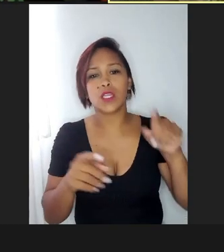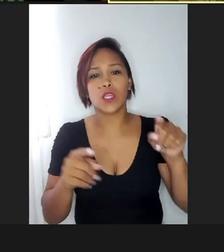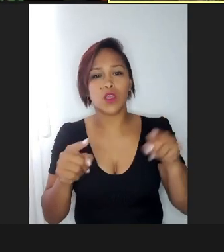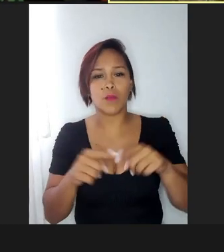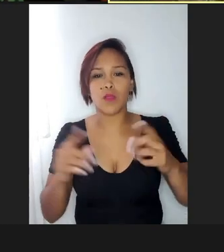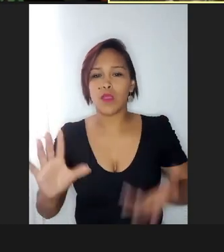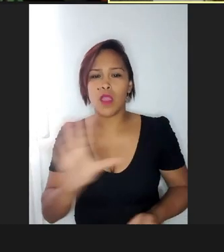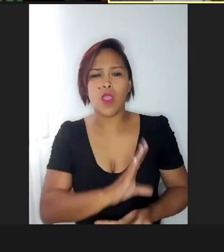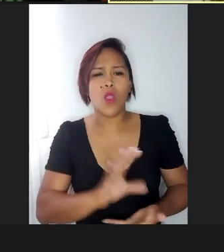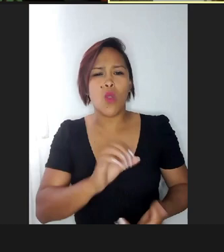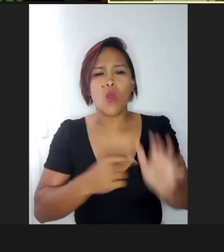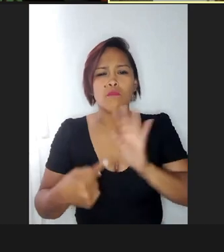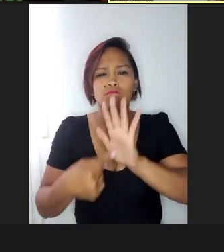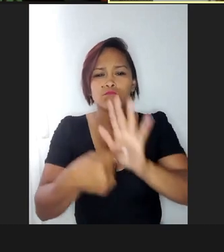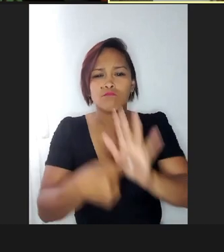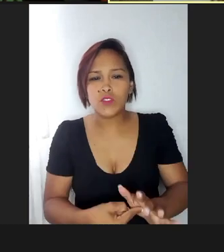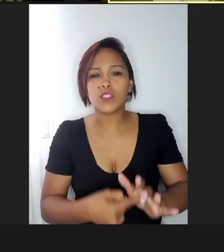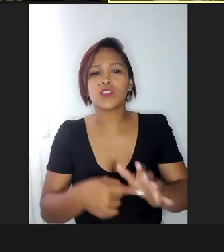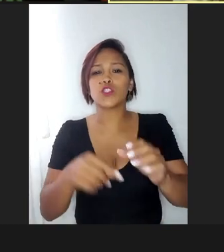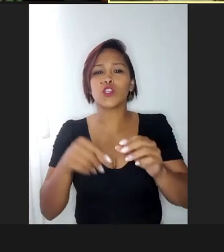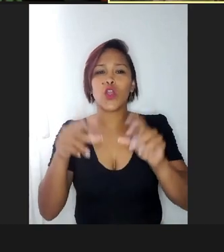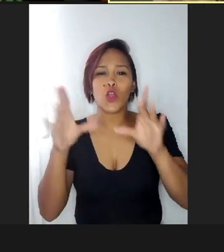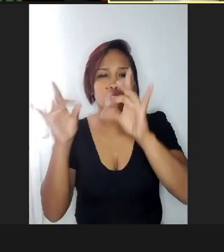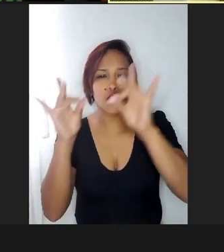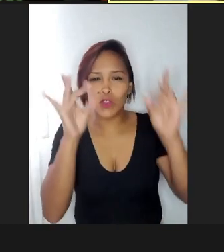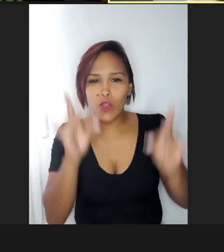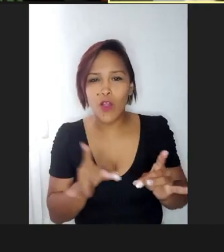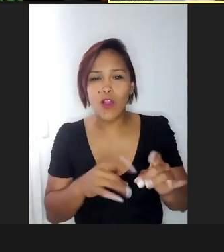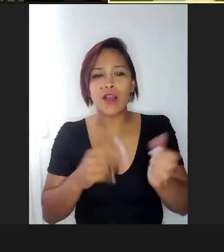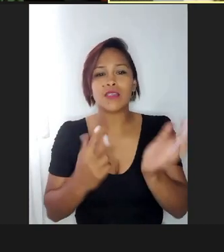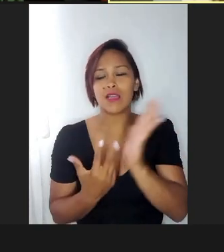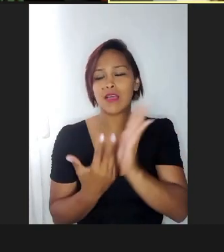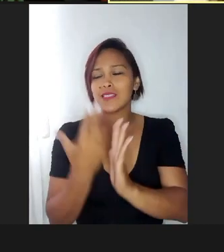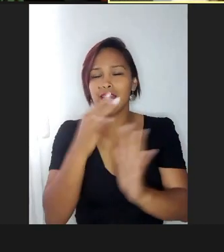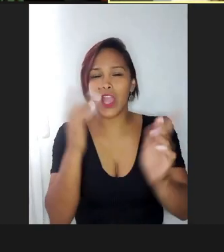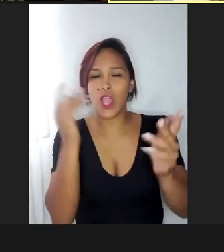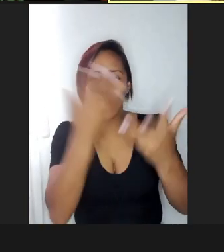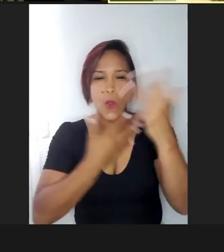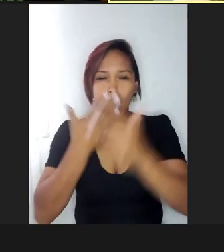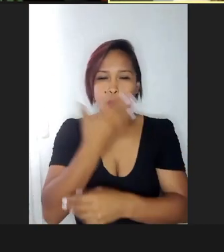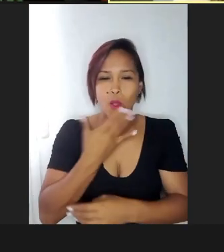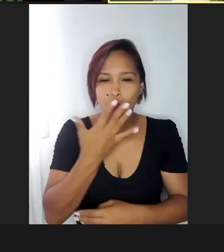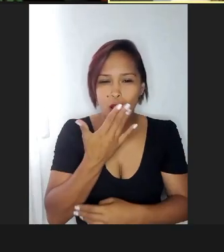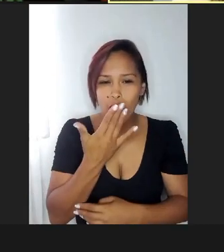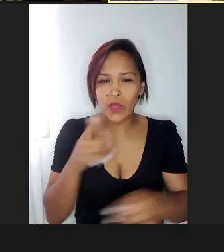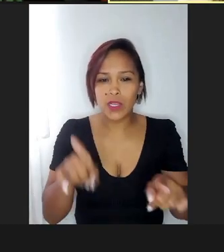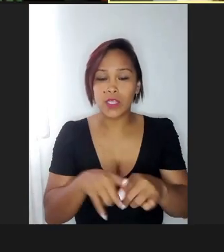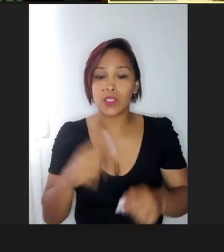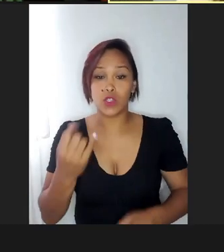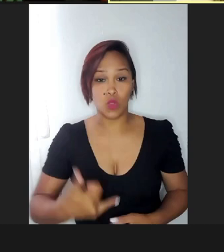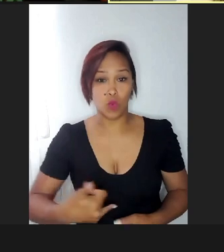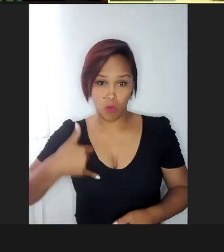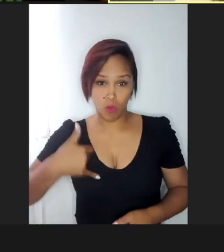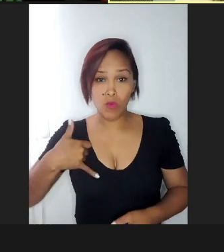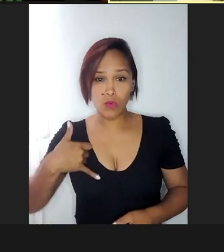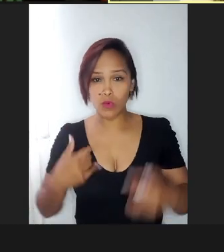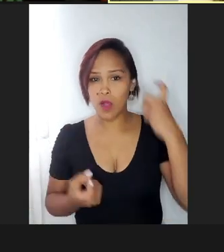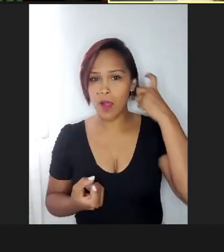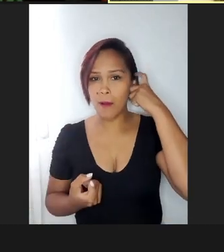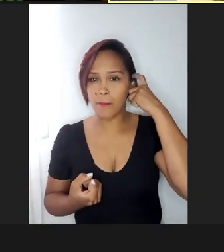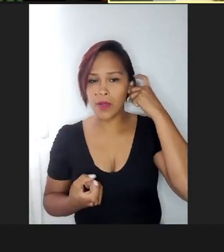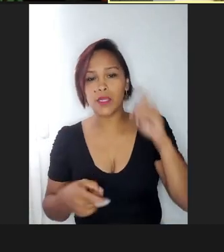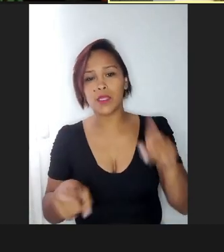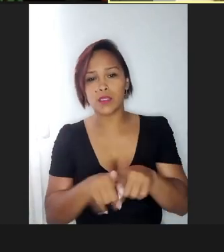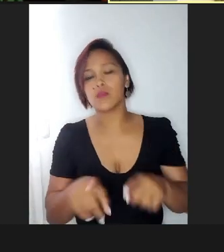mostrar, eu ponho adesivo pra aparecer, sabe, eu tenho muito orgulho do aparelho do meu filho, e agradeço